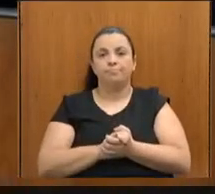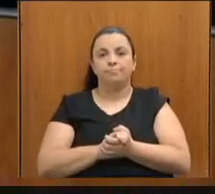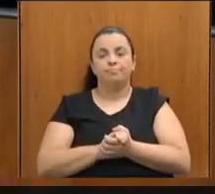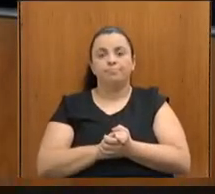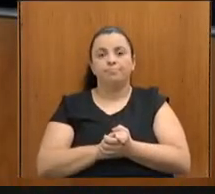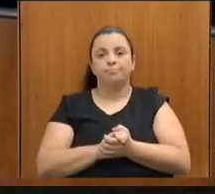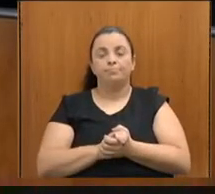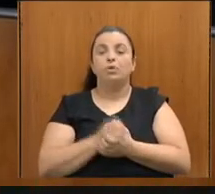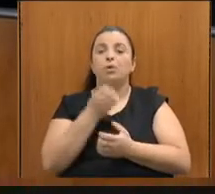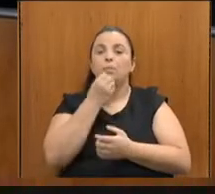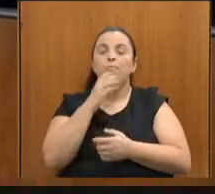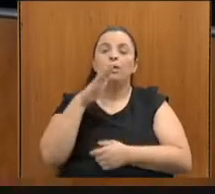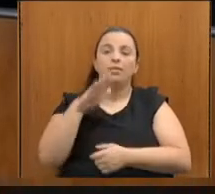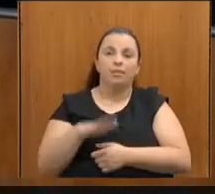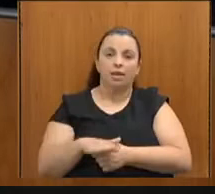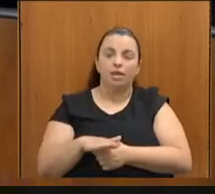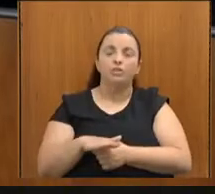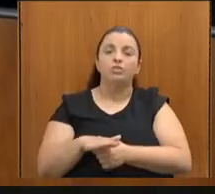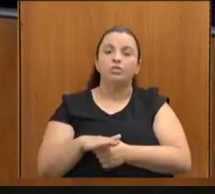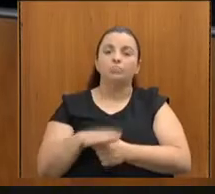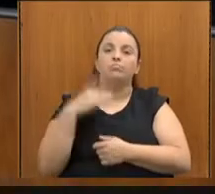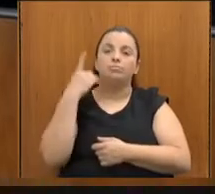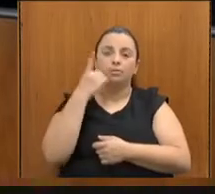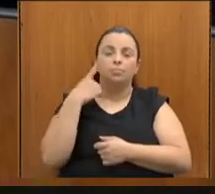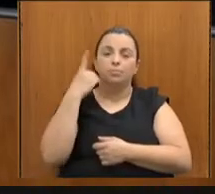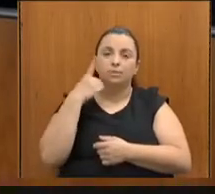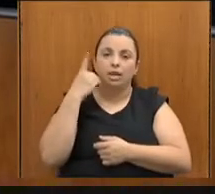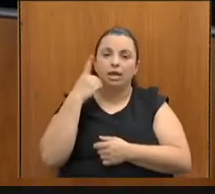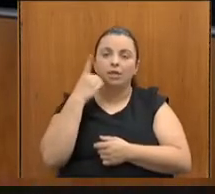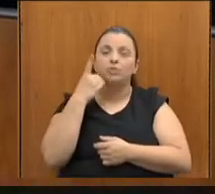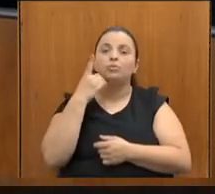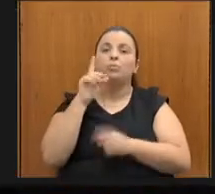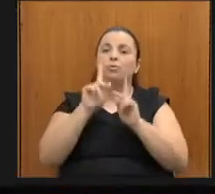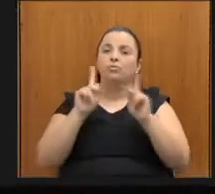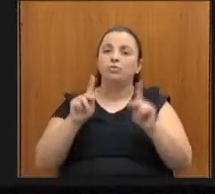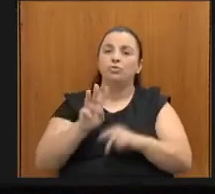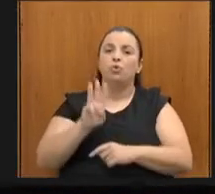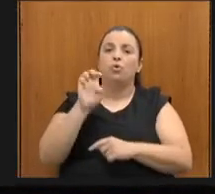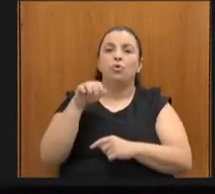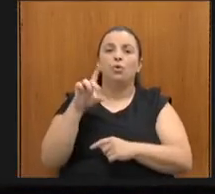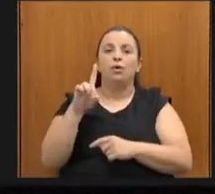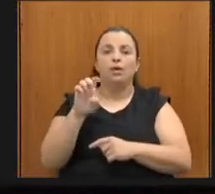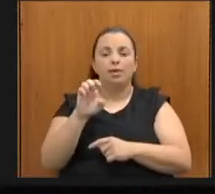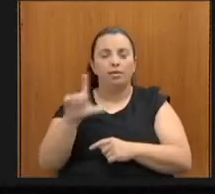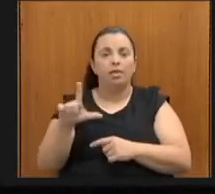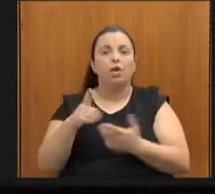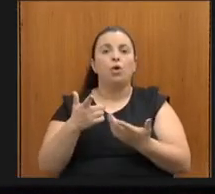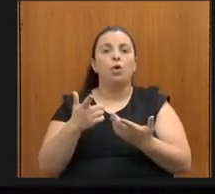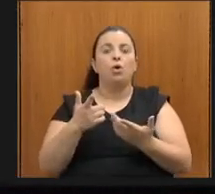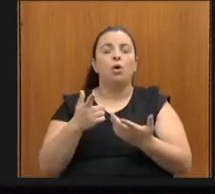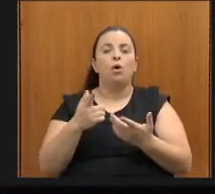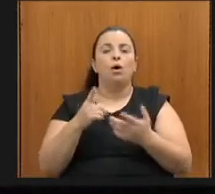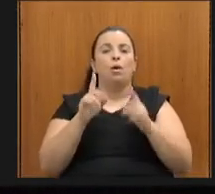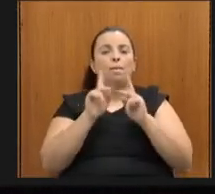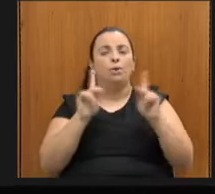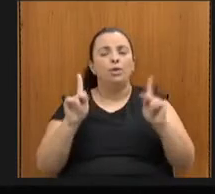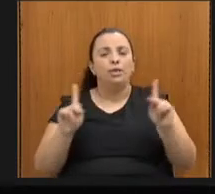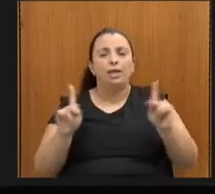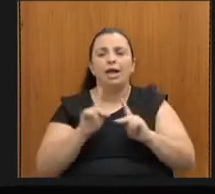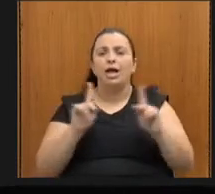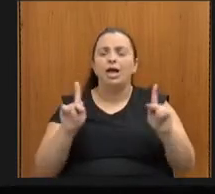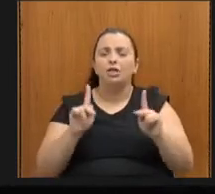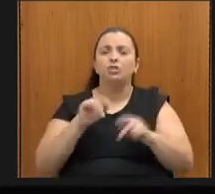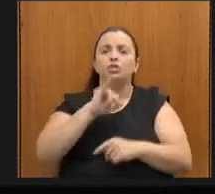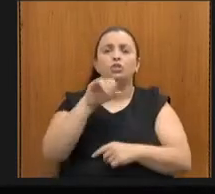Boa tarde, deputado professor Wendel, boa tarde do Hílio, boa tarde José Savieta,